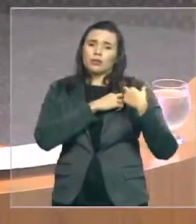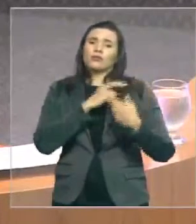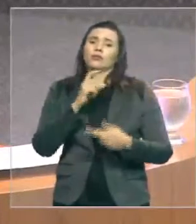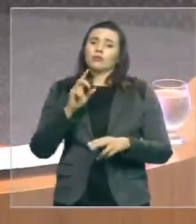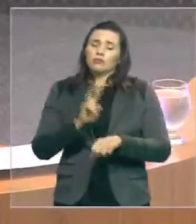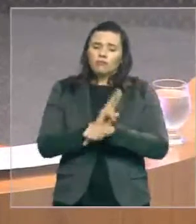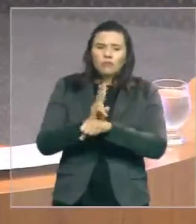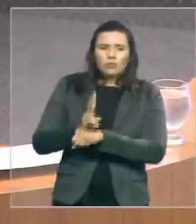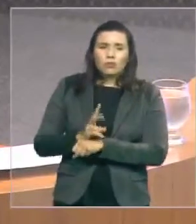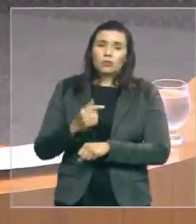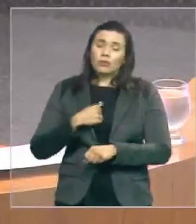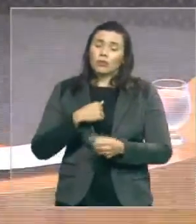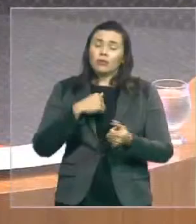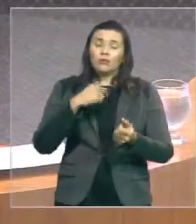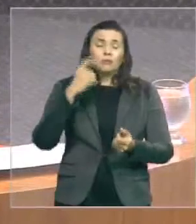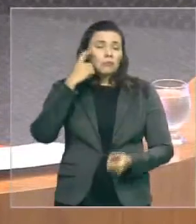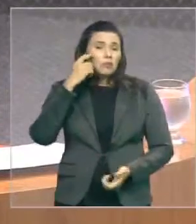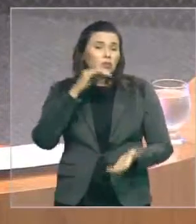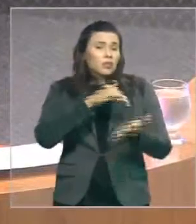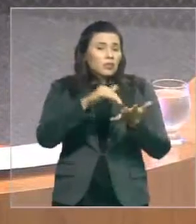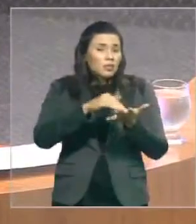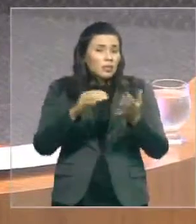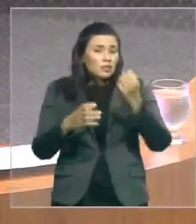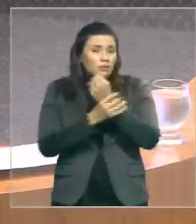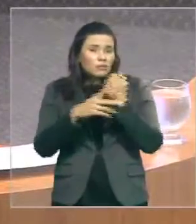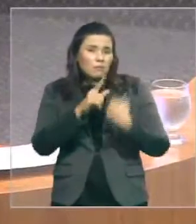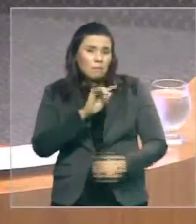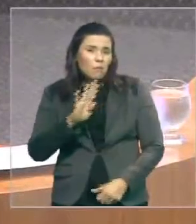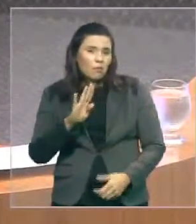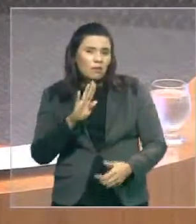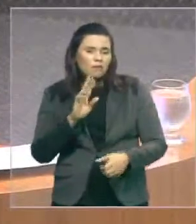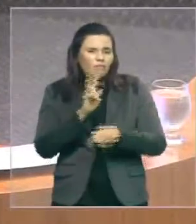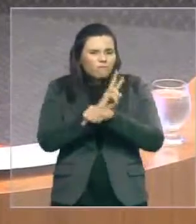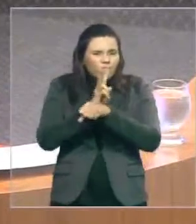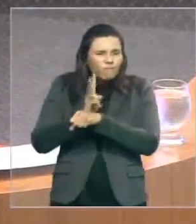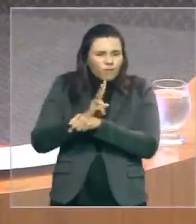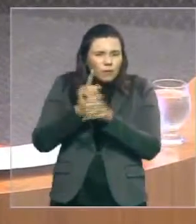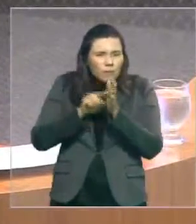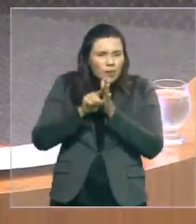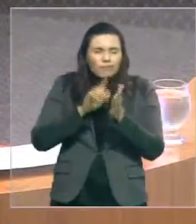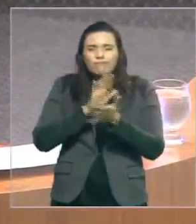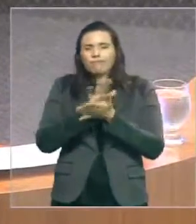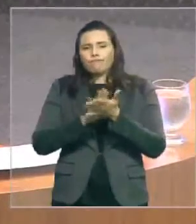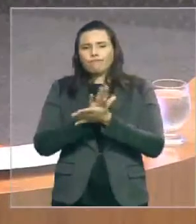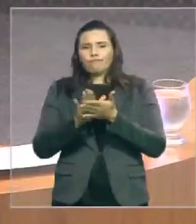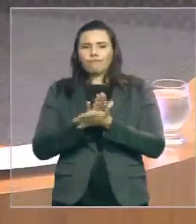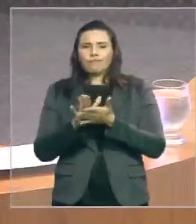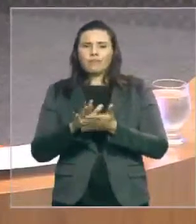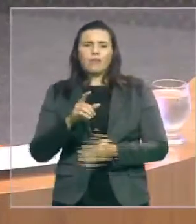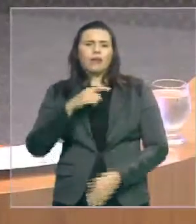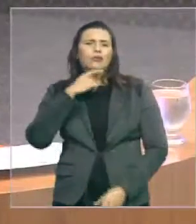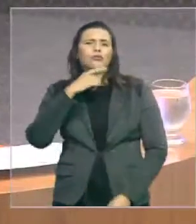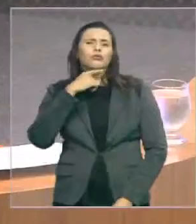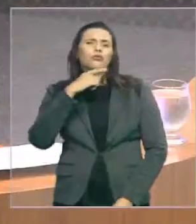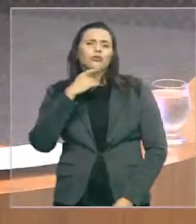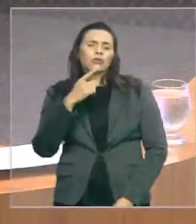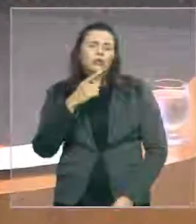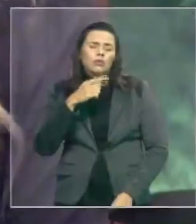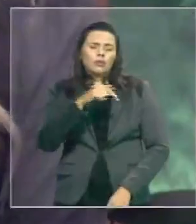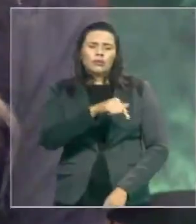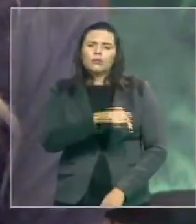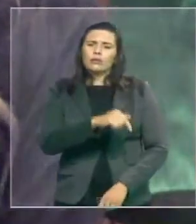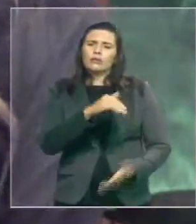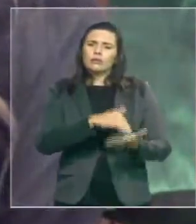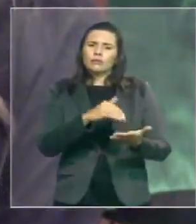não tem fiscalizado nada. Essa que é a grande verdade. Não tem ninguém na Secretaria de Segurança Pública que fiscalize esse